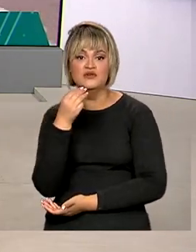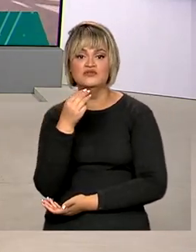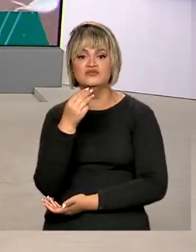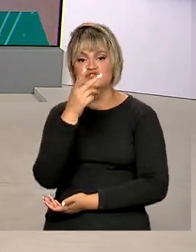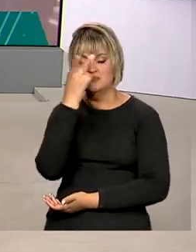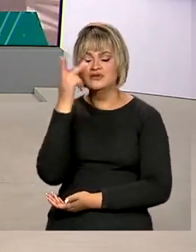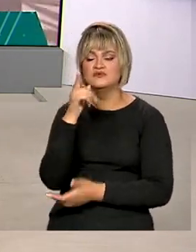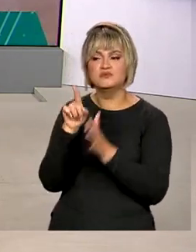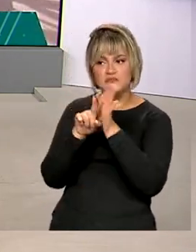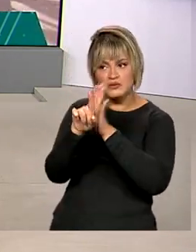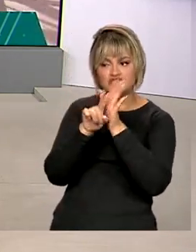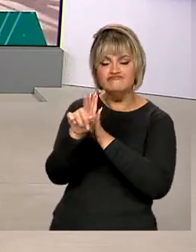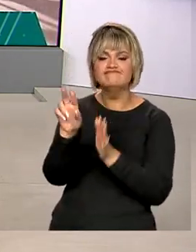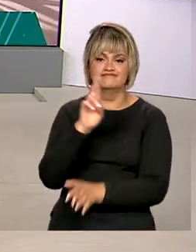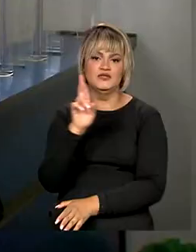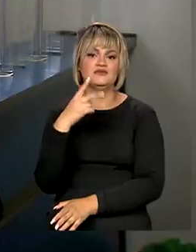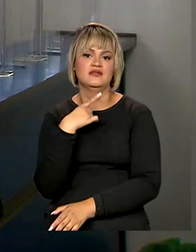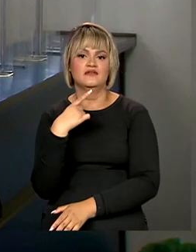foram recenseadas.